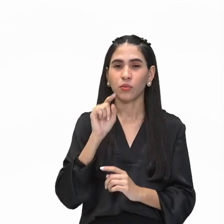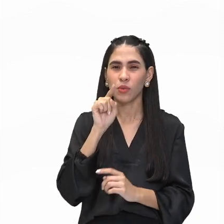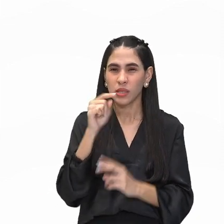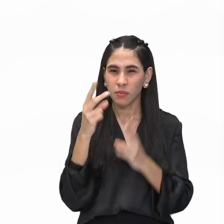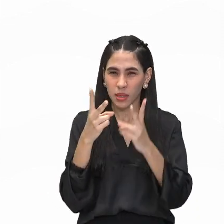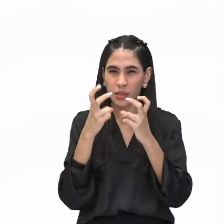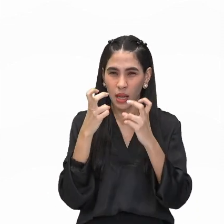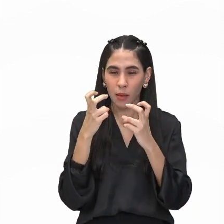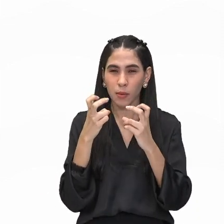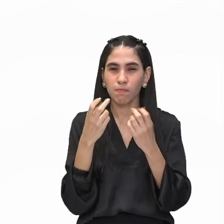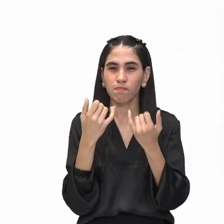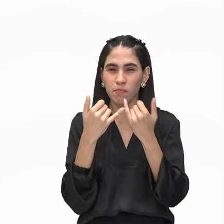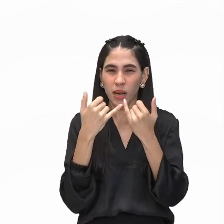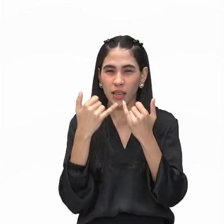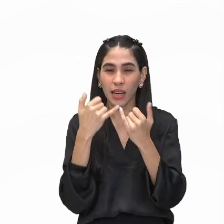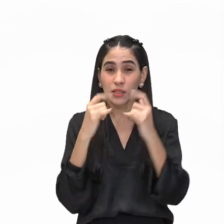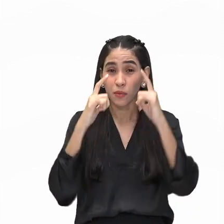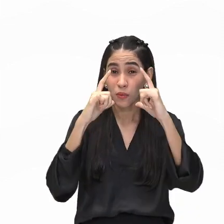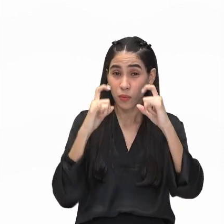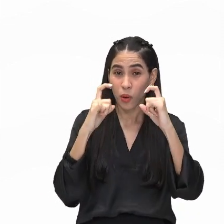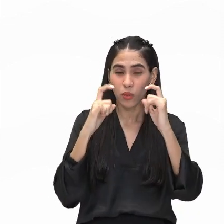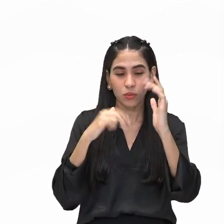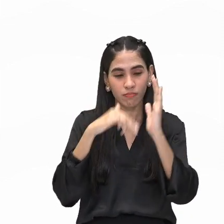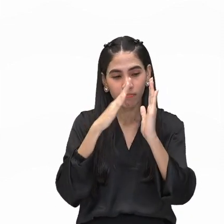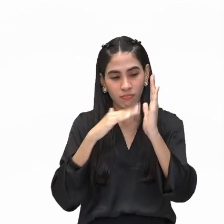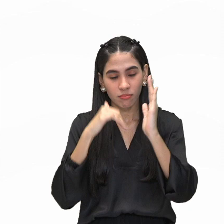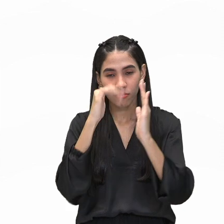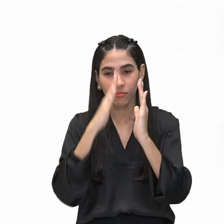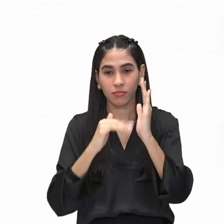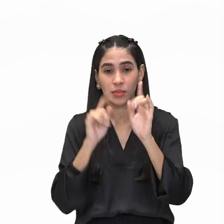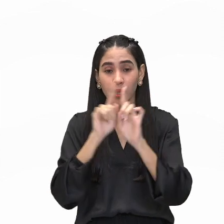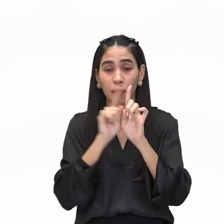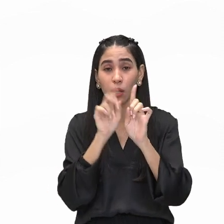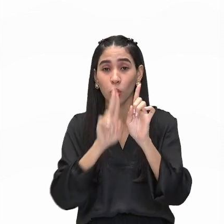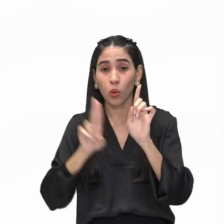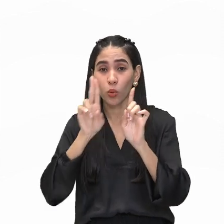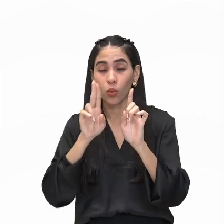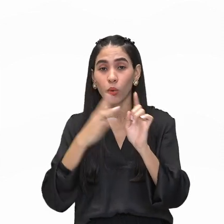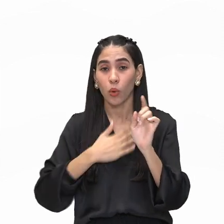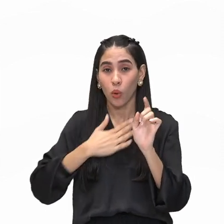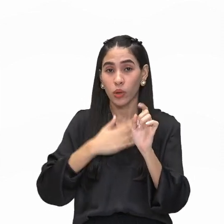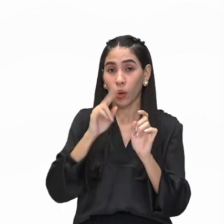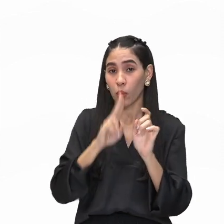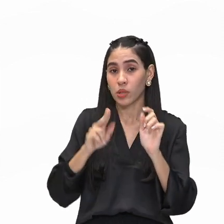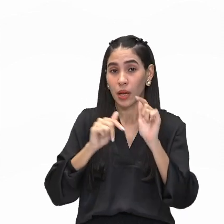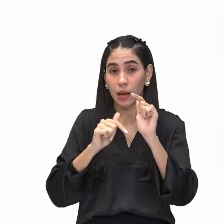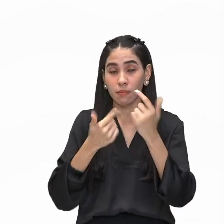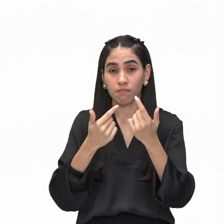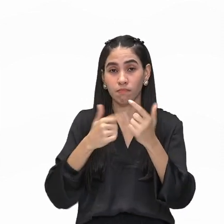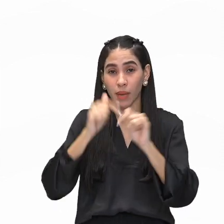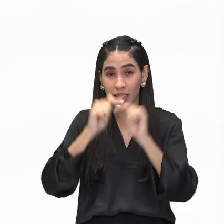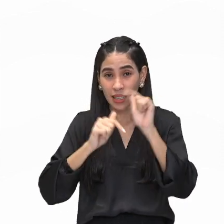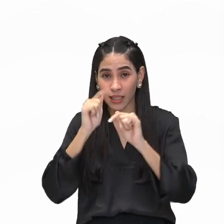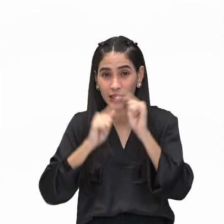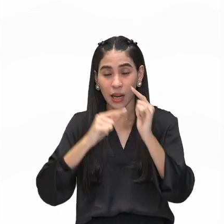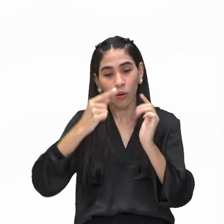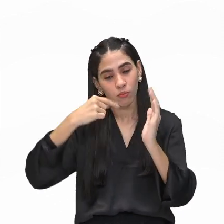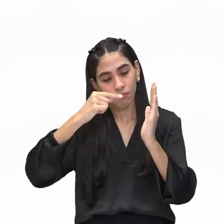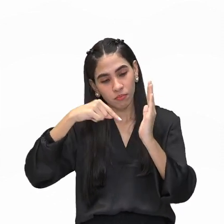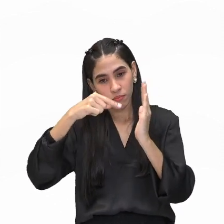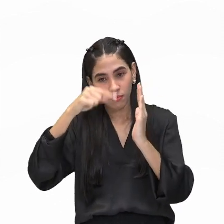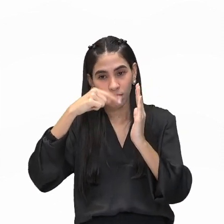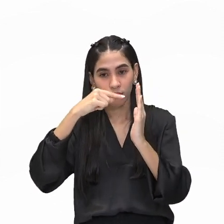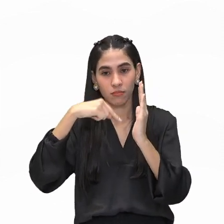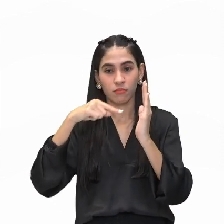bem atenção. E ele também gosta de pintar com pincéis e carvão. Então, a obra dele parece uma